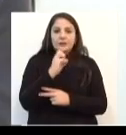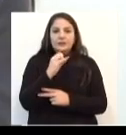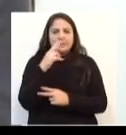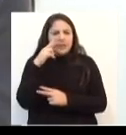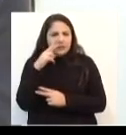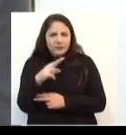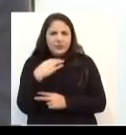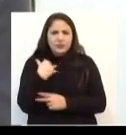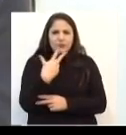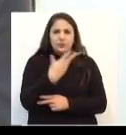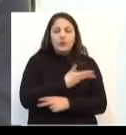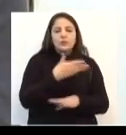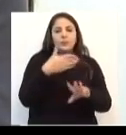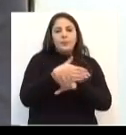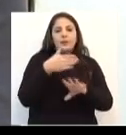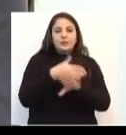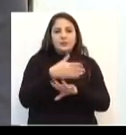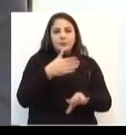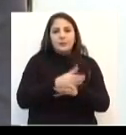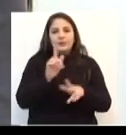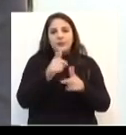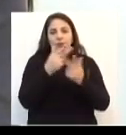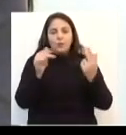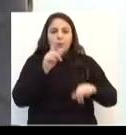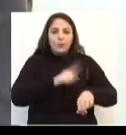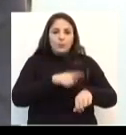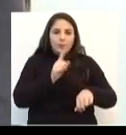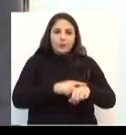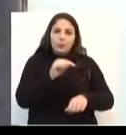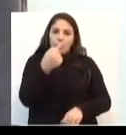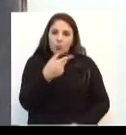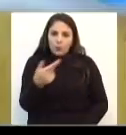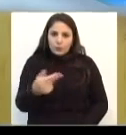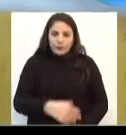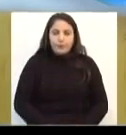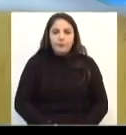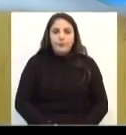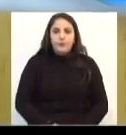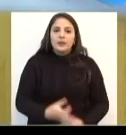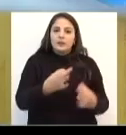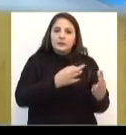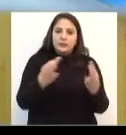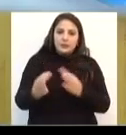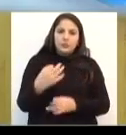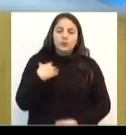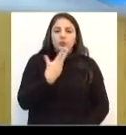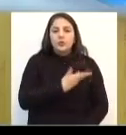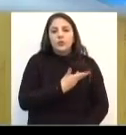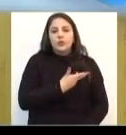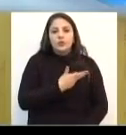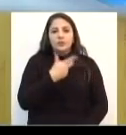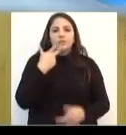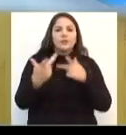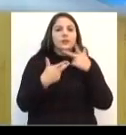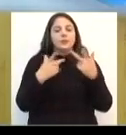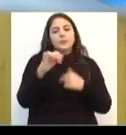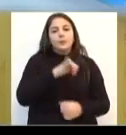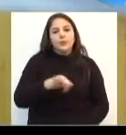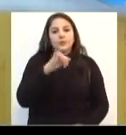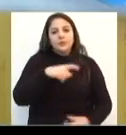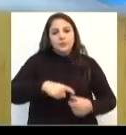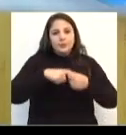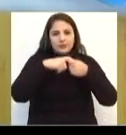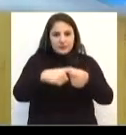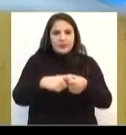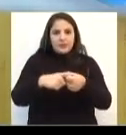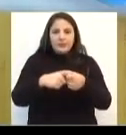está nos assistindo, participar de algum momento ou de outro? Com certeza. A gente evidencia, e para nós é muito importante, as